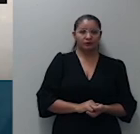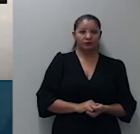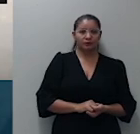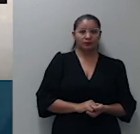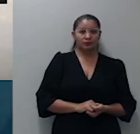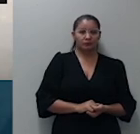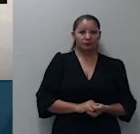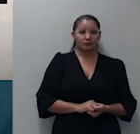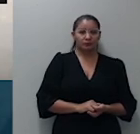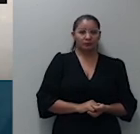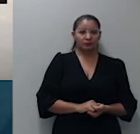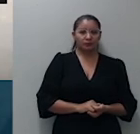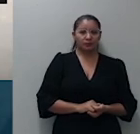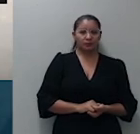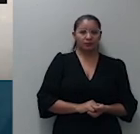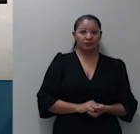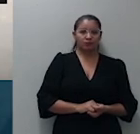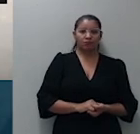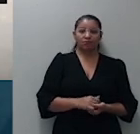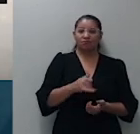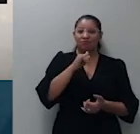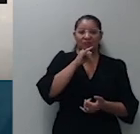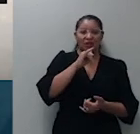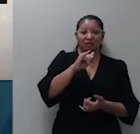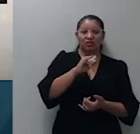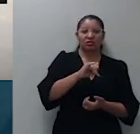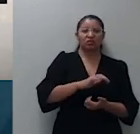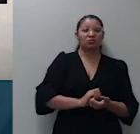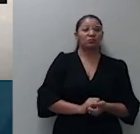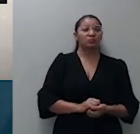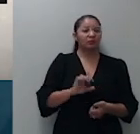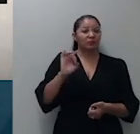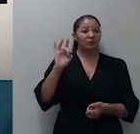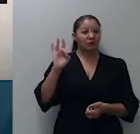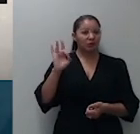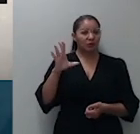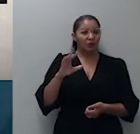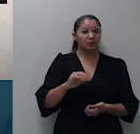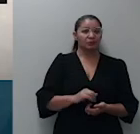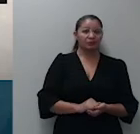Nada mais, apenas essa solicitação de prorrogação de prazo.